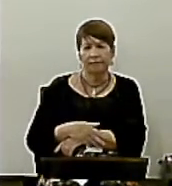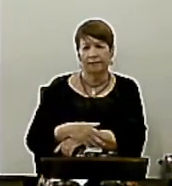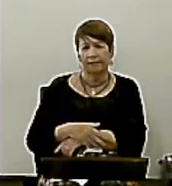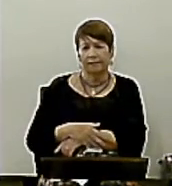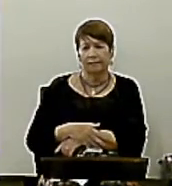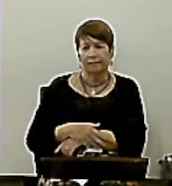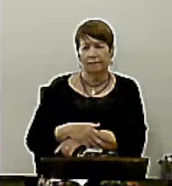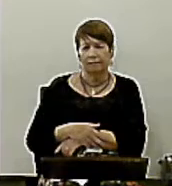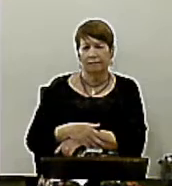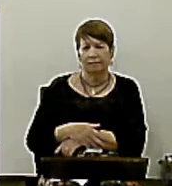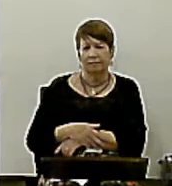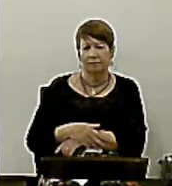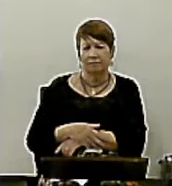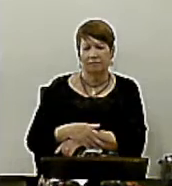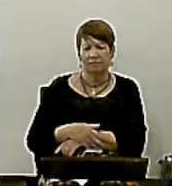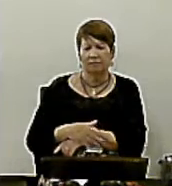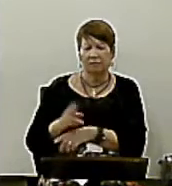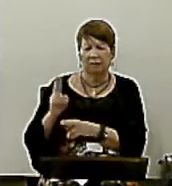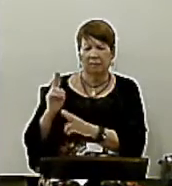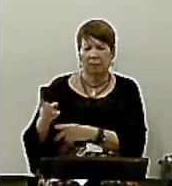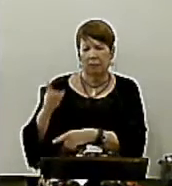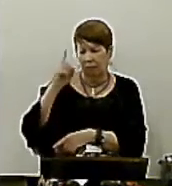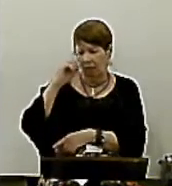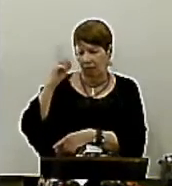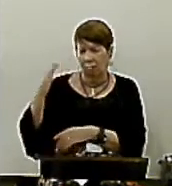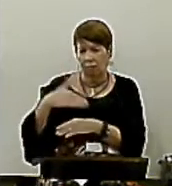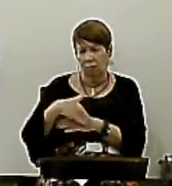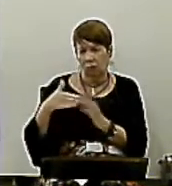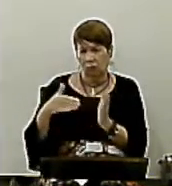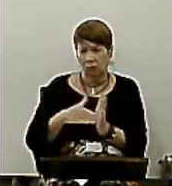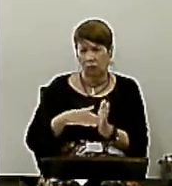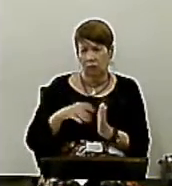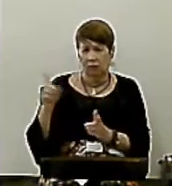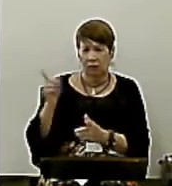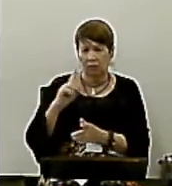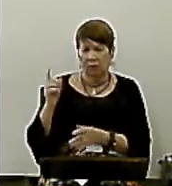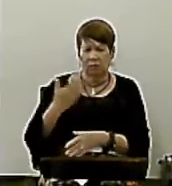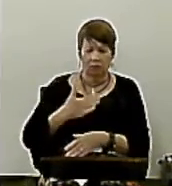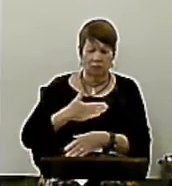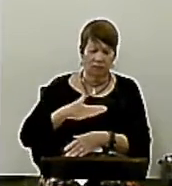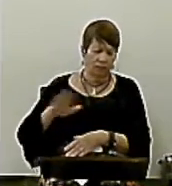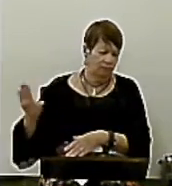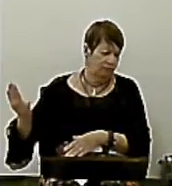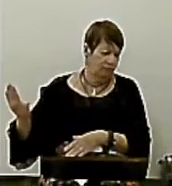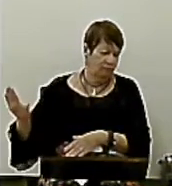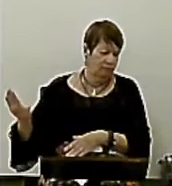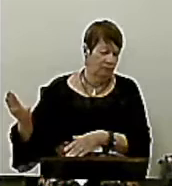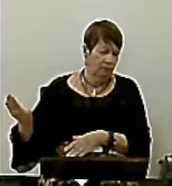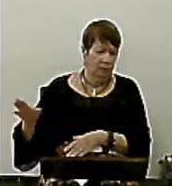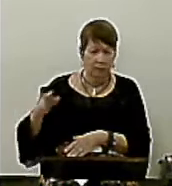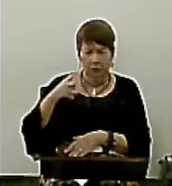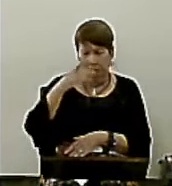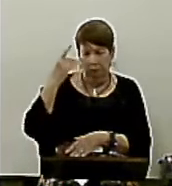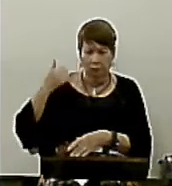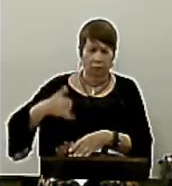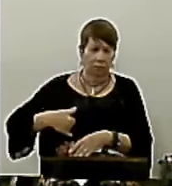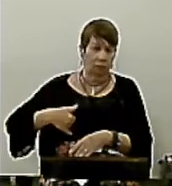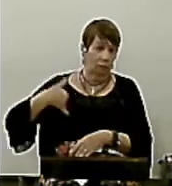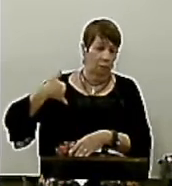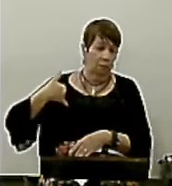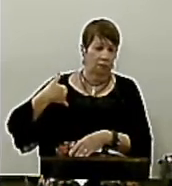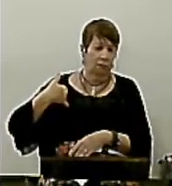Ela sempre impõe As coisas Ah, eu não vou servir O fulano não Ele é soberbo